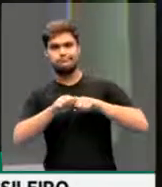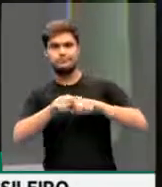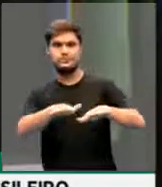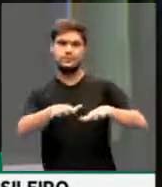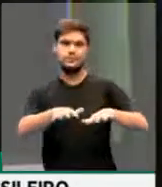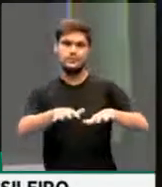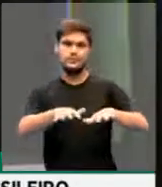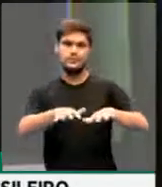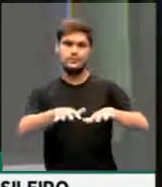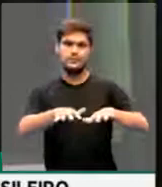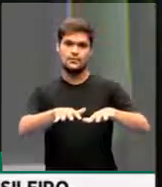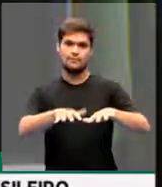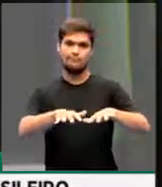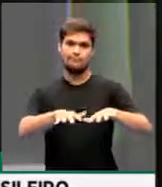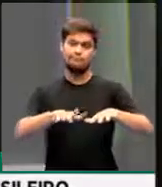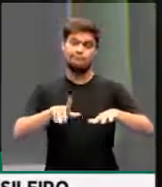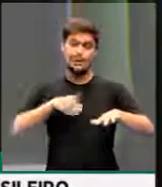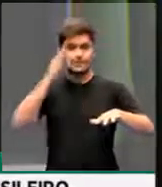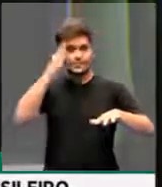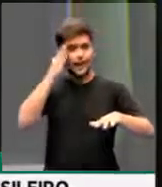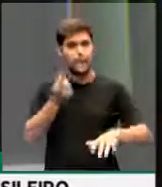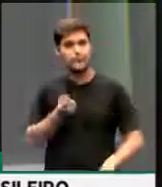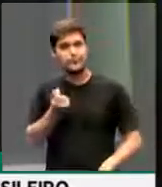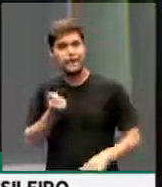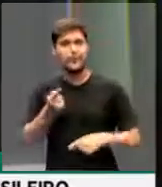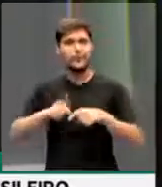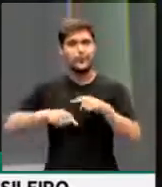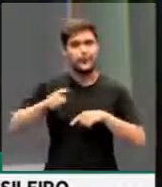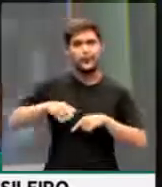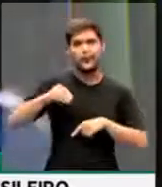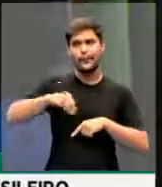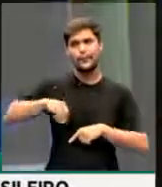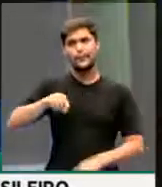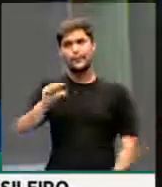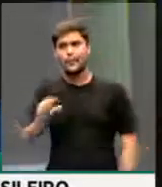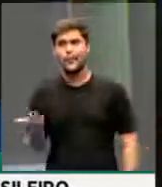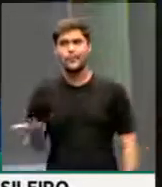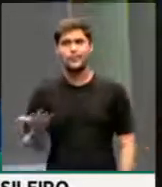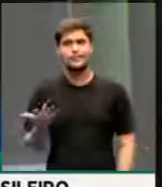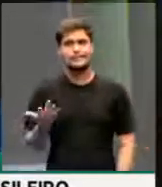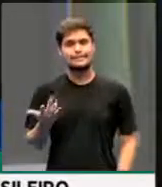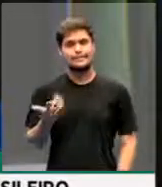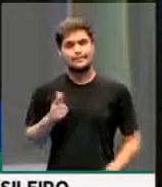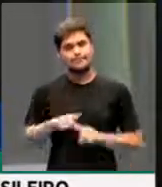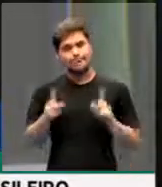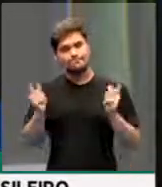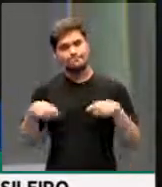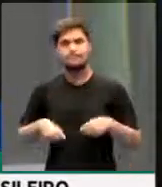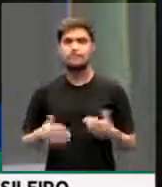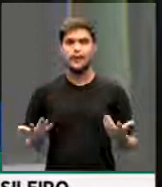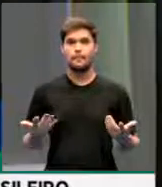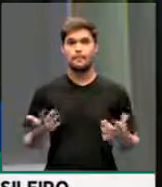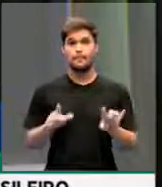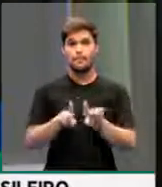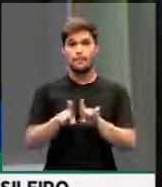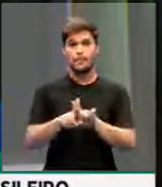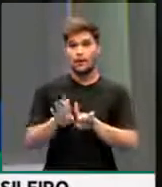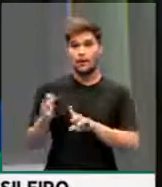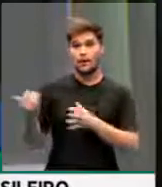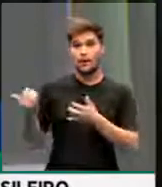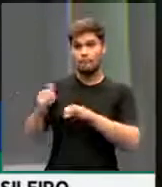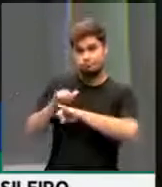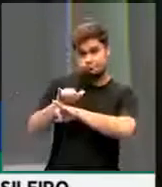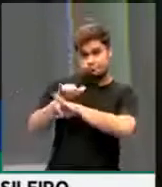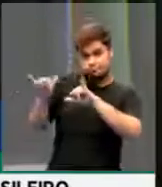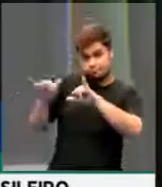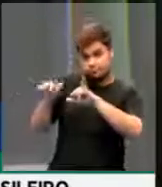com o mínimo de recursos, com o mínimo de renda, com o mínimo de assistência médica. Agora, acaba de circular uma informação a